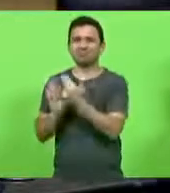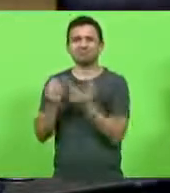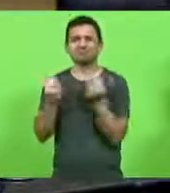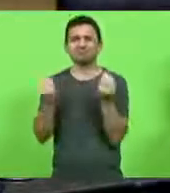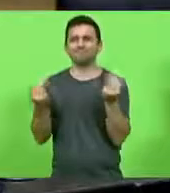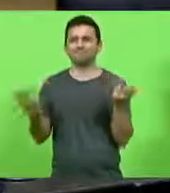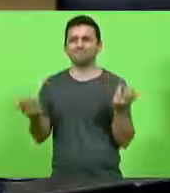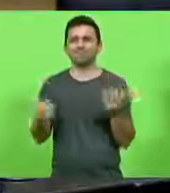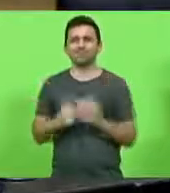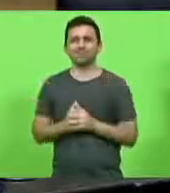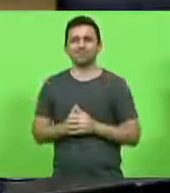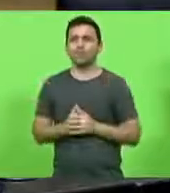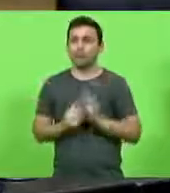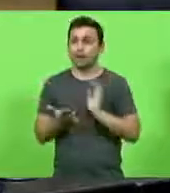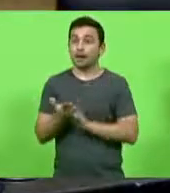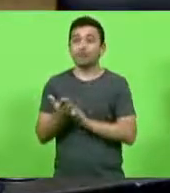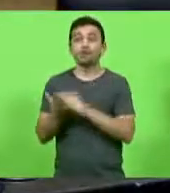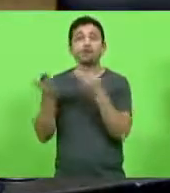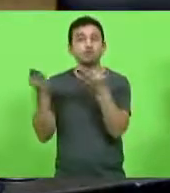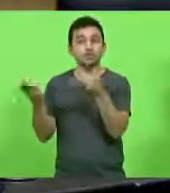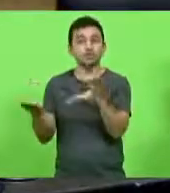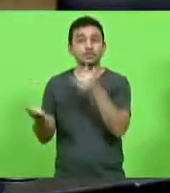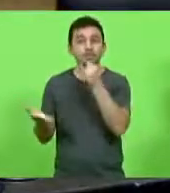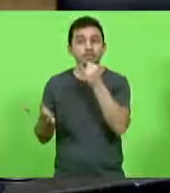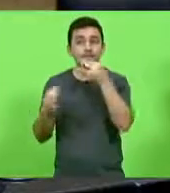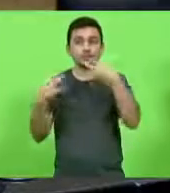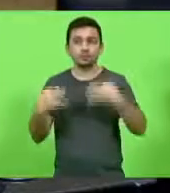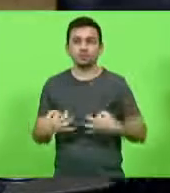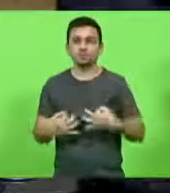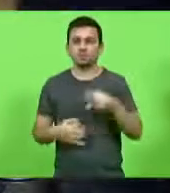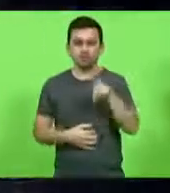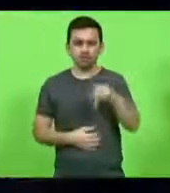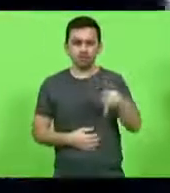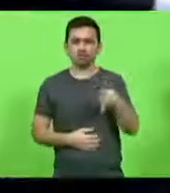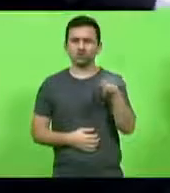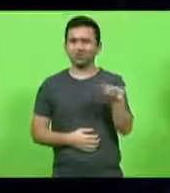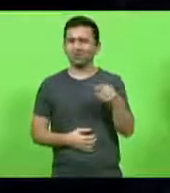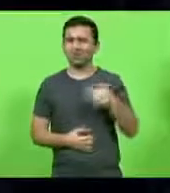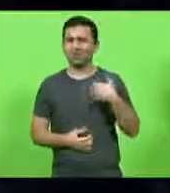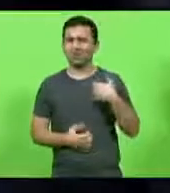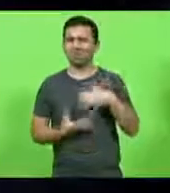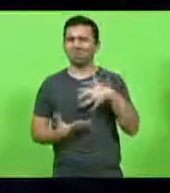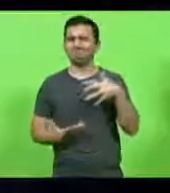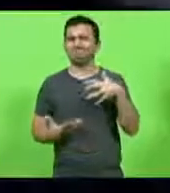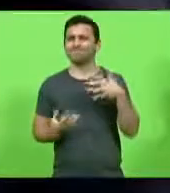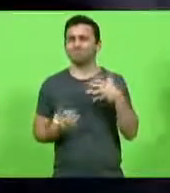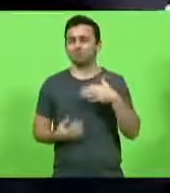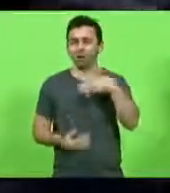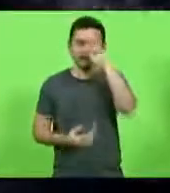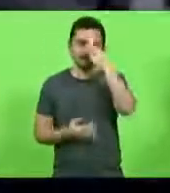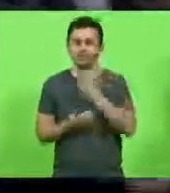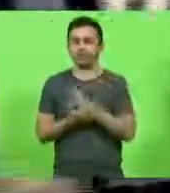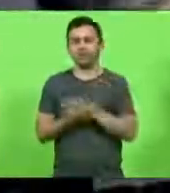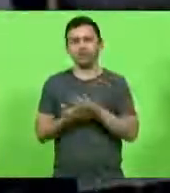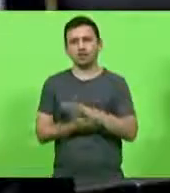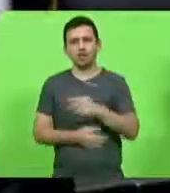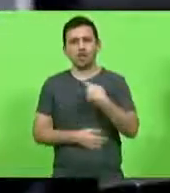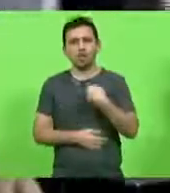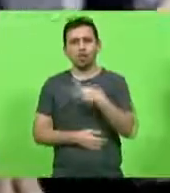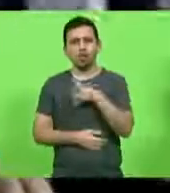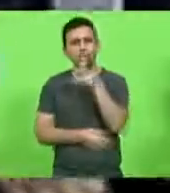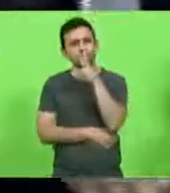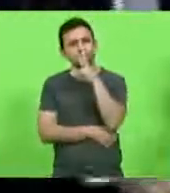Olha, parabéns, deputado, que sirva de exemplo. E um professor universitário desta idade, tem coisas que a gente não acredita, eu parei, fiquei olhando aqui,